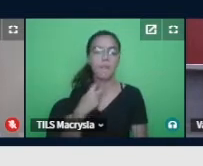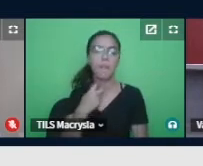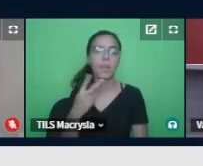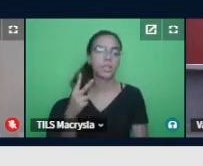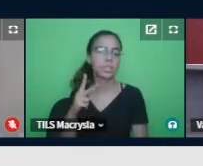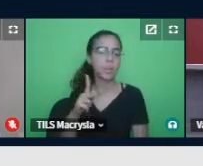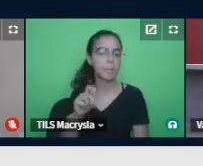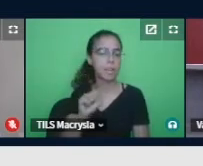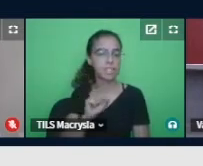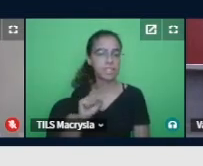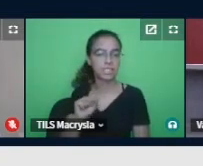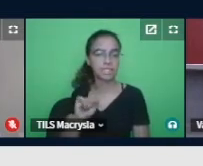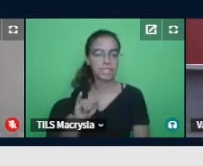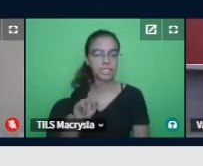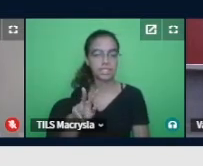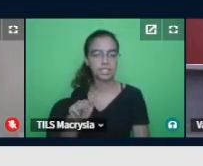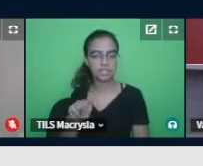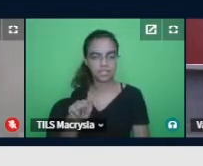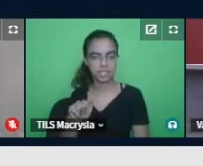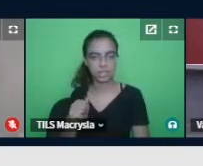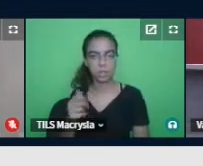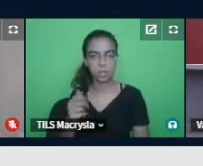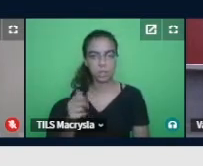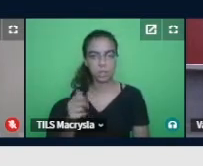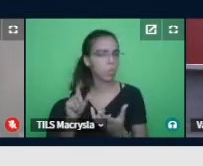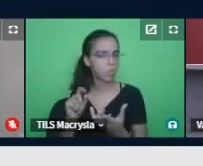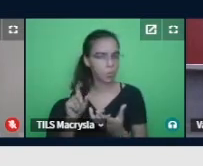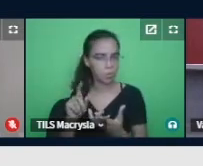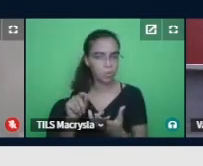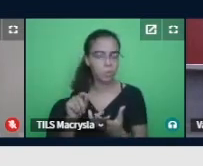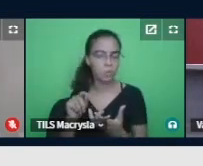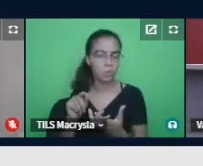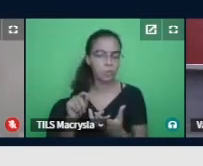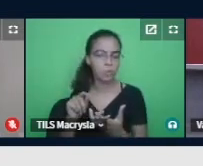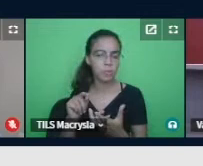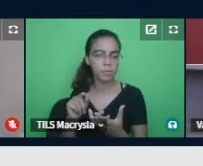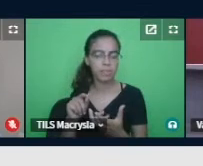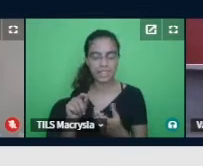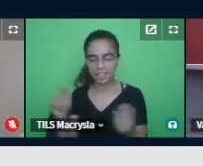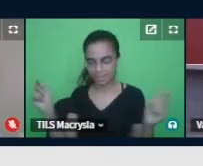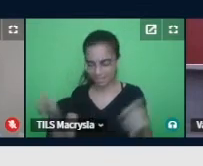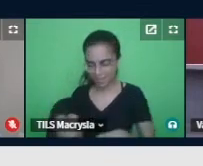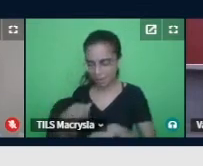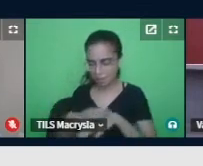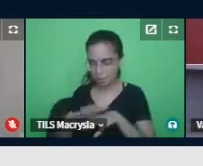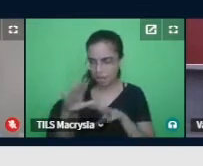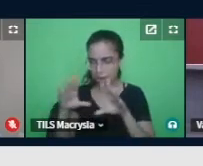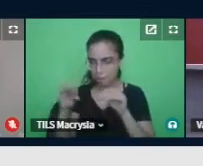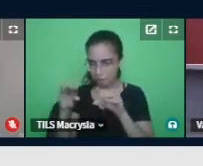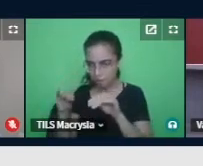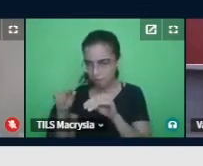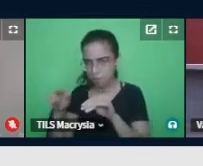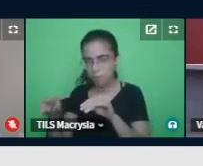que ela realmente tornasse a estrutura da voz passiva mais palpável para ela possível.